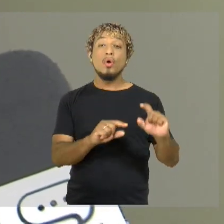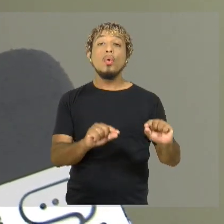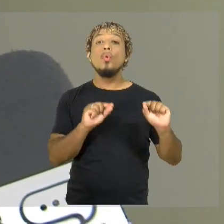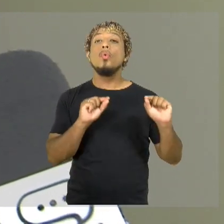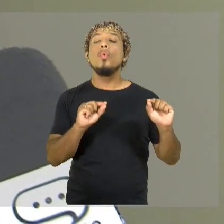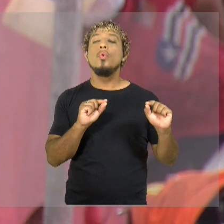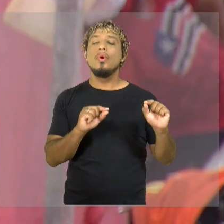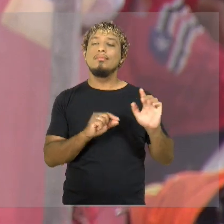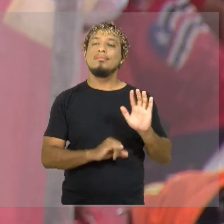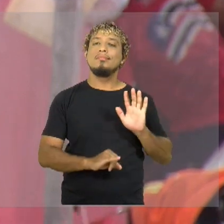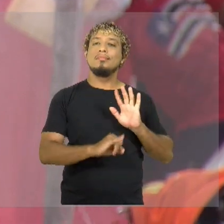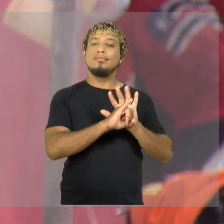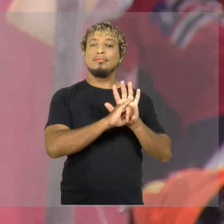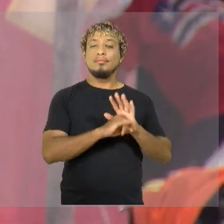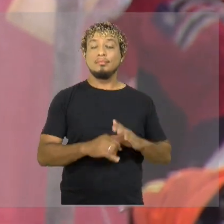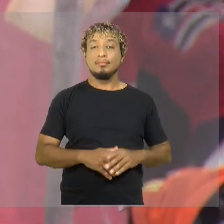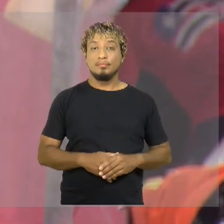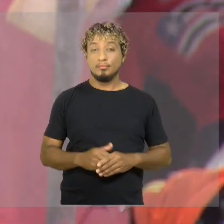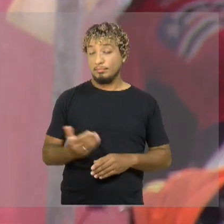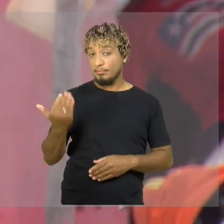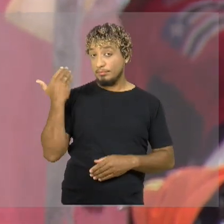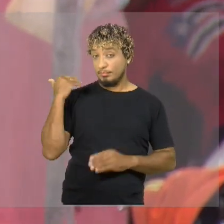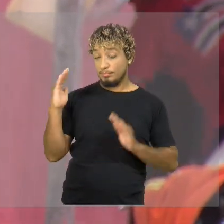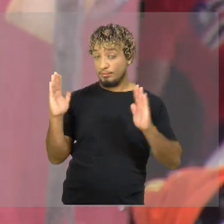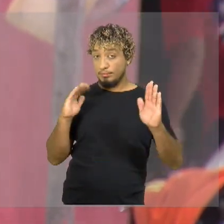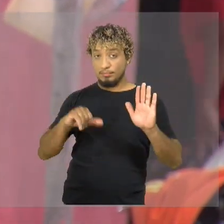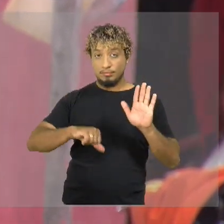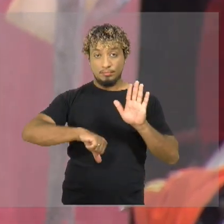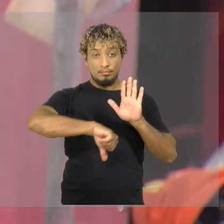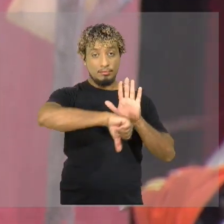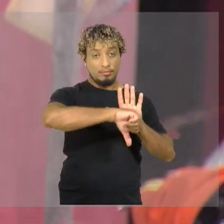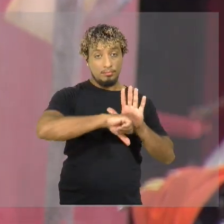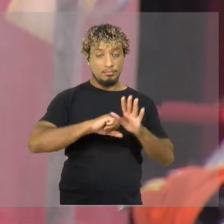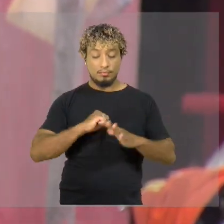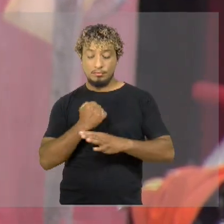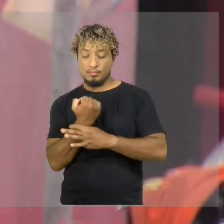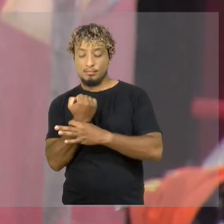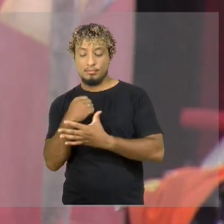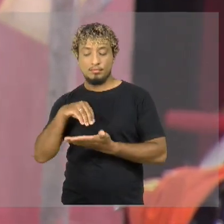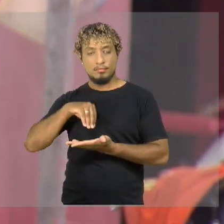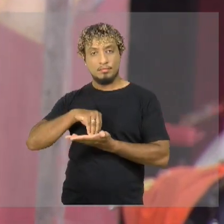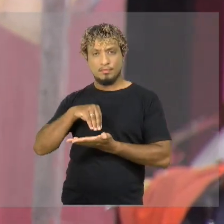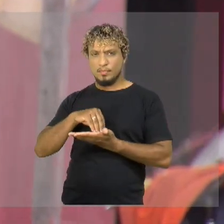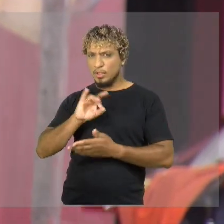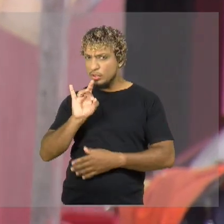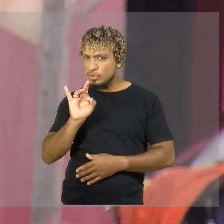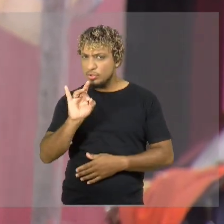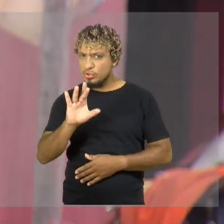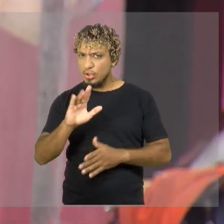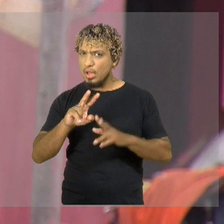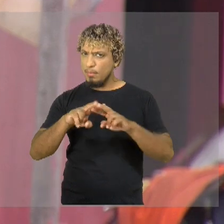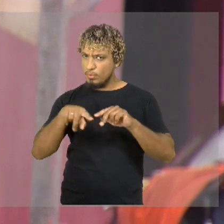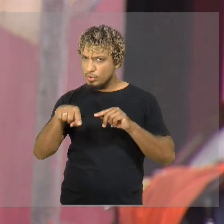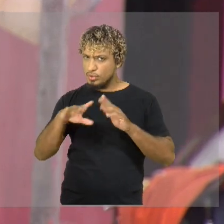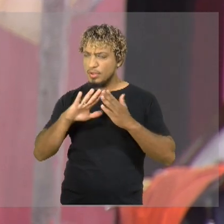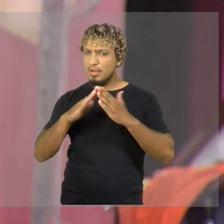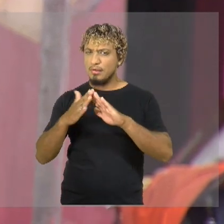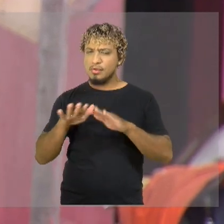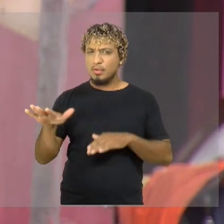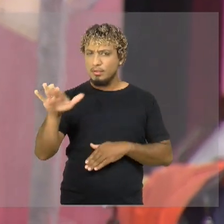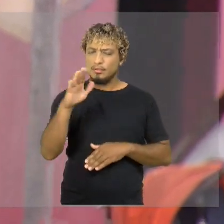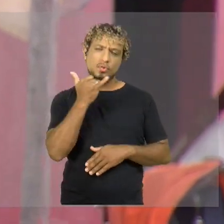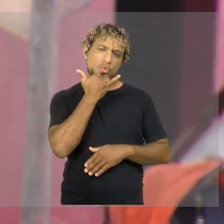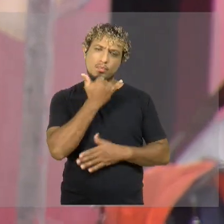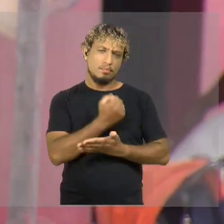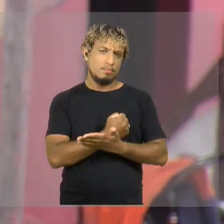questão de identidade. Se houve um período em que criminalidade e insegurança eram os únicos sinônimos de favela, Esse